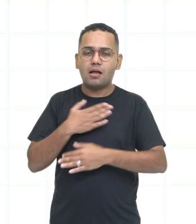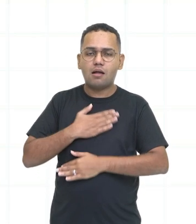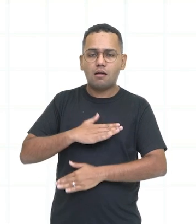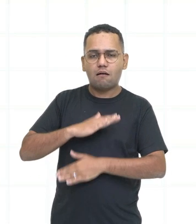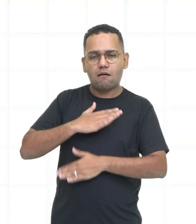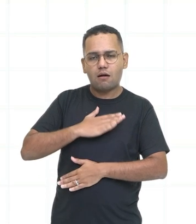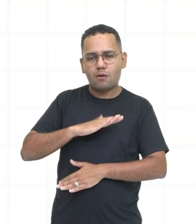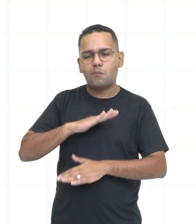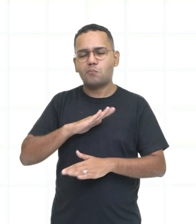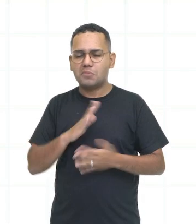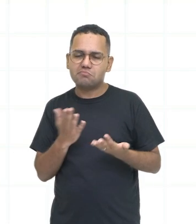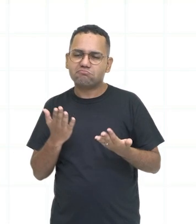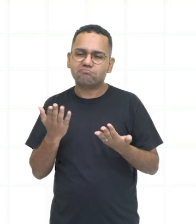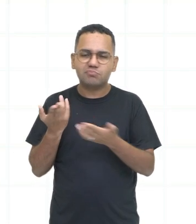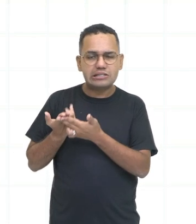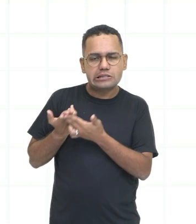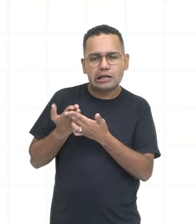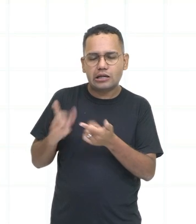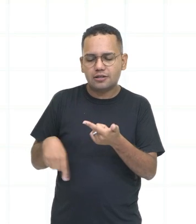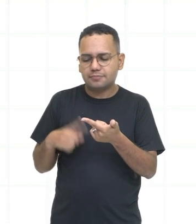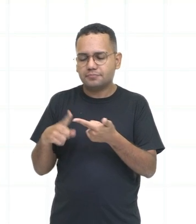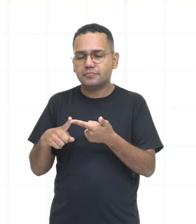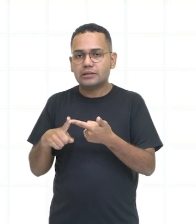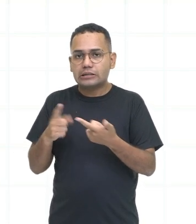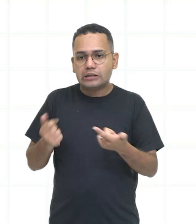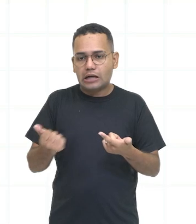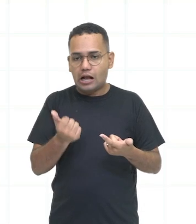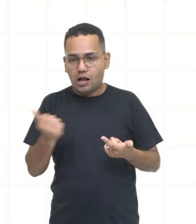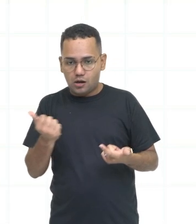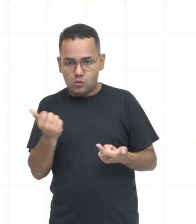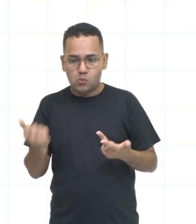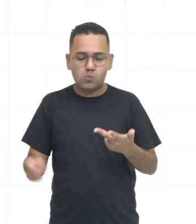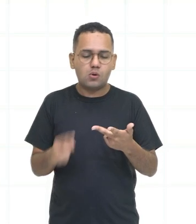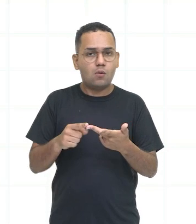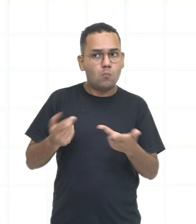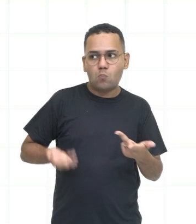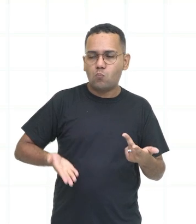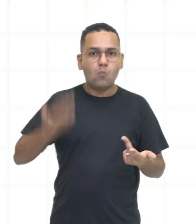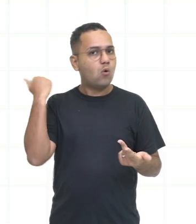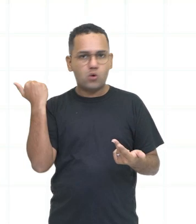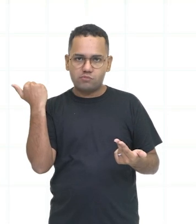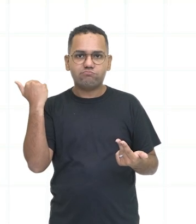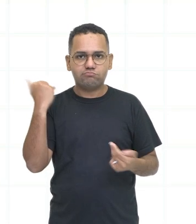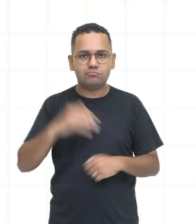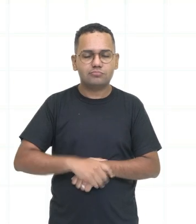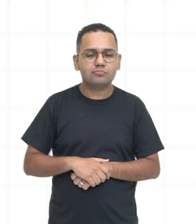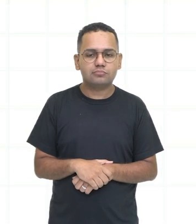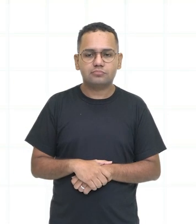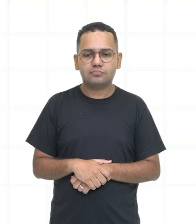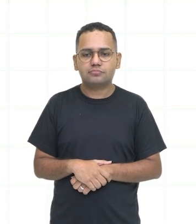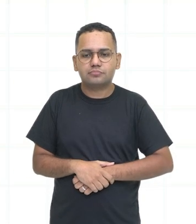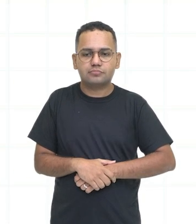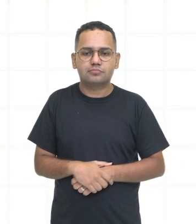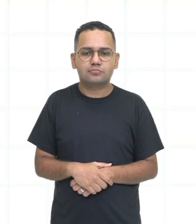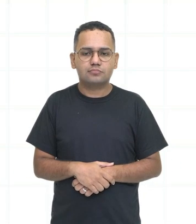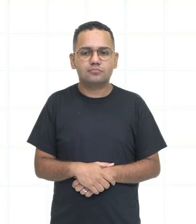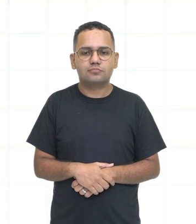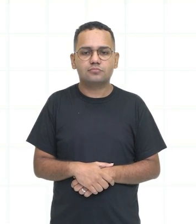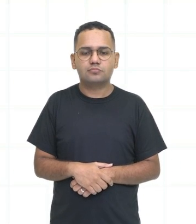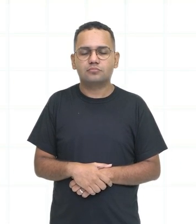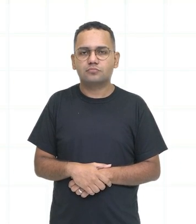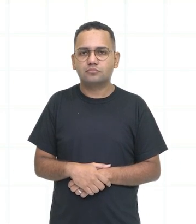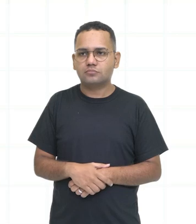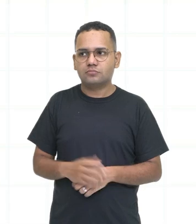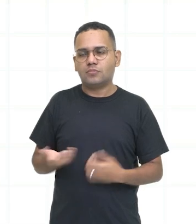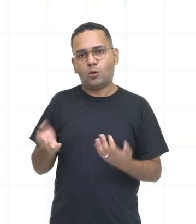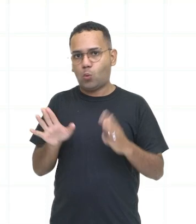calma. Give a ride, dar uma carona. Let's go também é uma expressão bastante utilizada, né, significa vamos lá, vamos. E